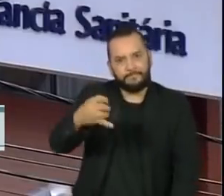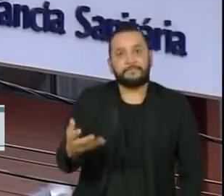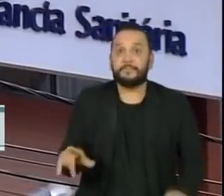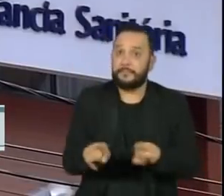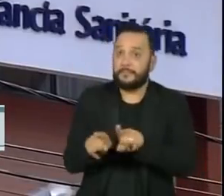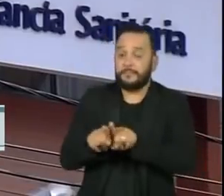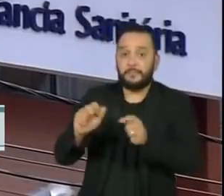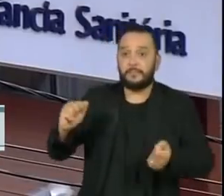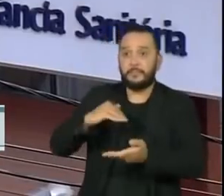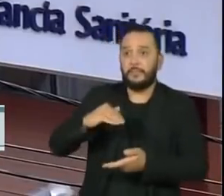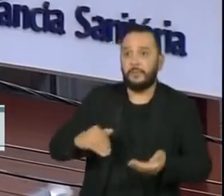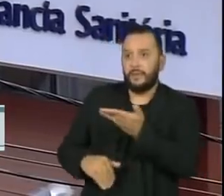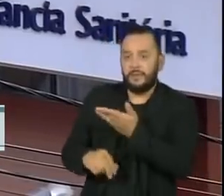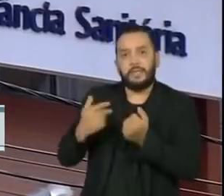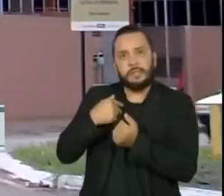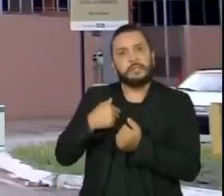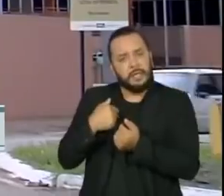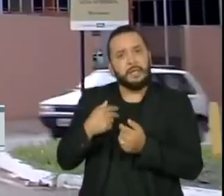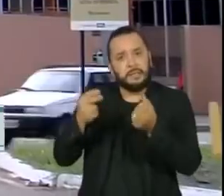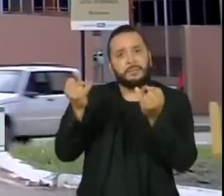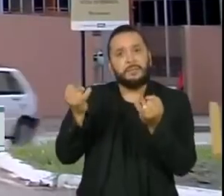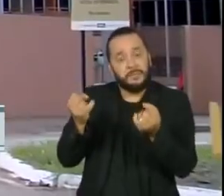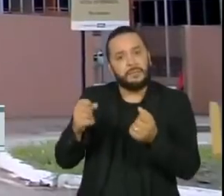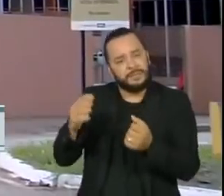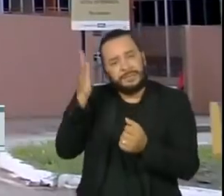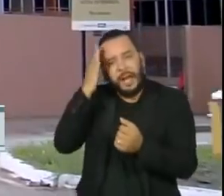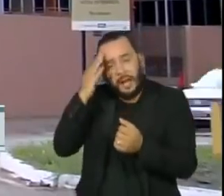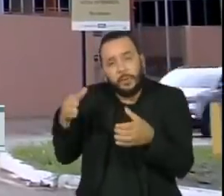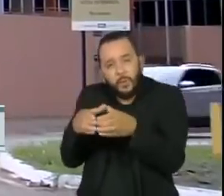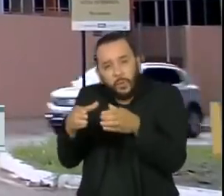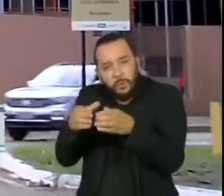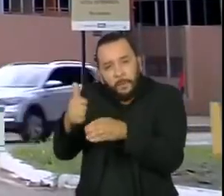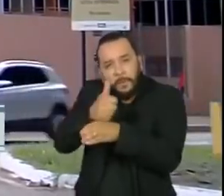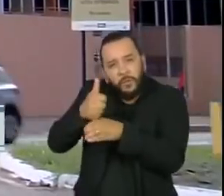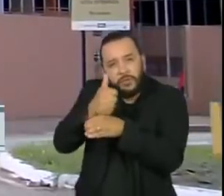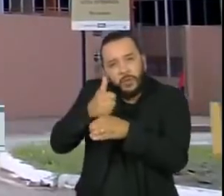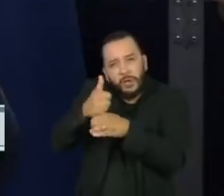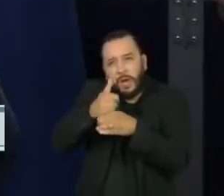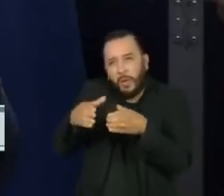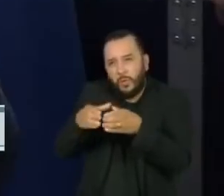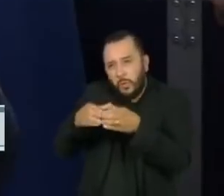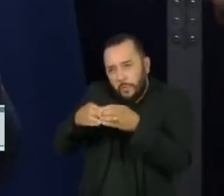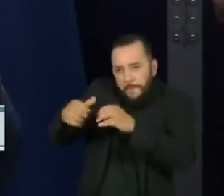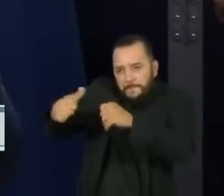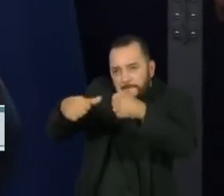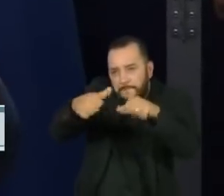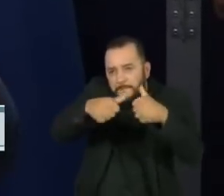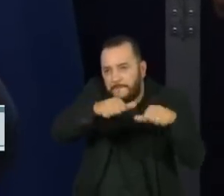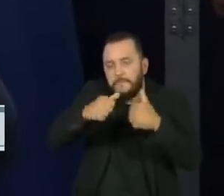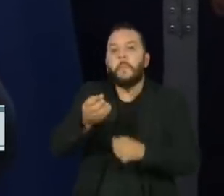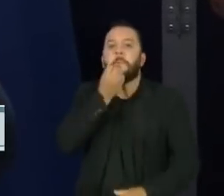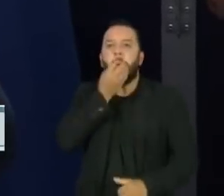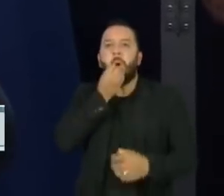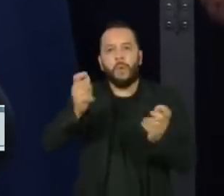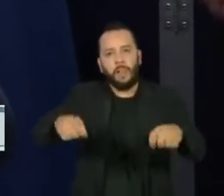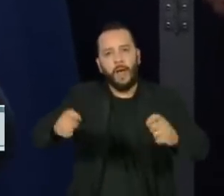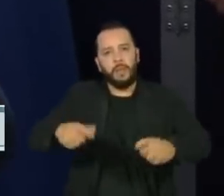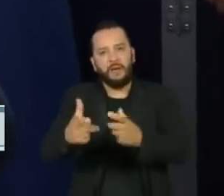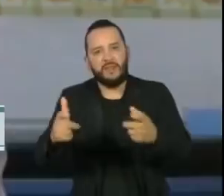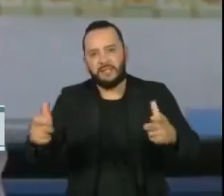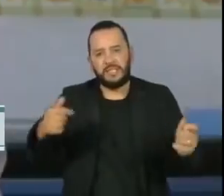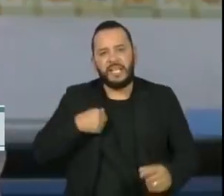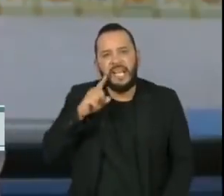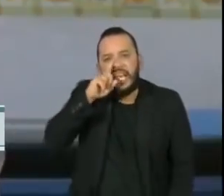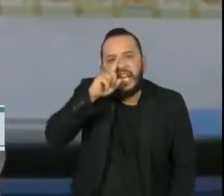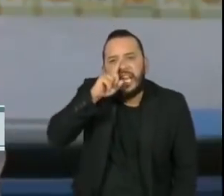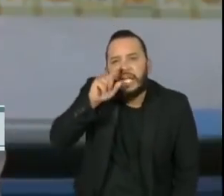também considerou a avaliação de um time de especialistas. Todos consideraram que os benefícios superam os